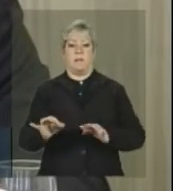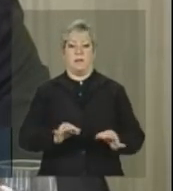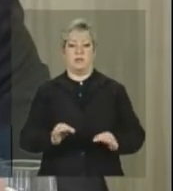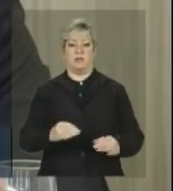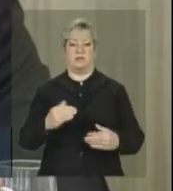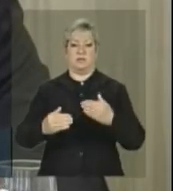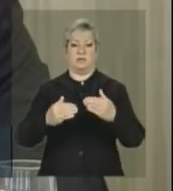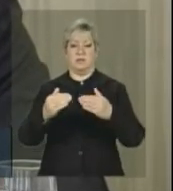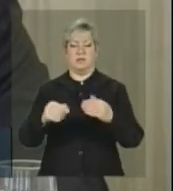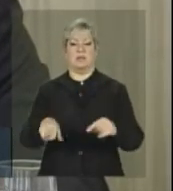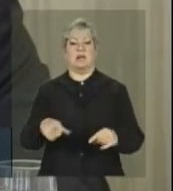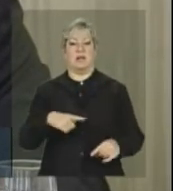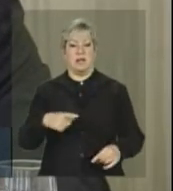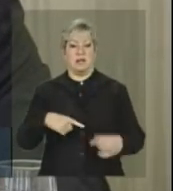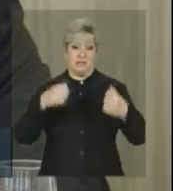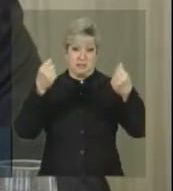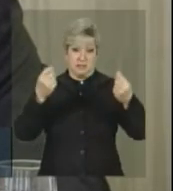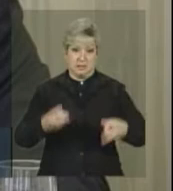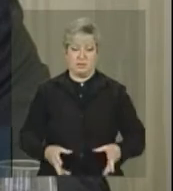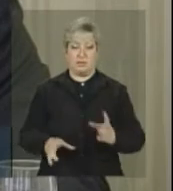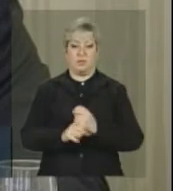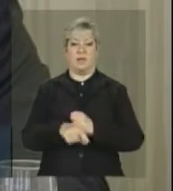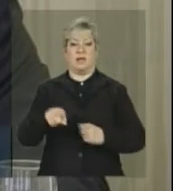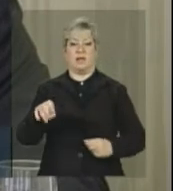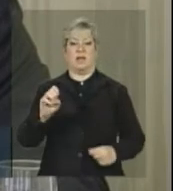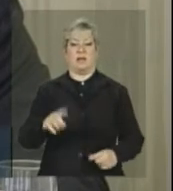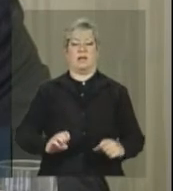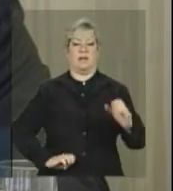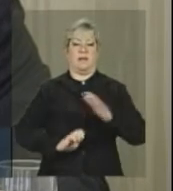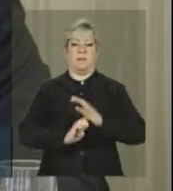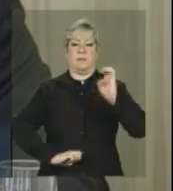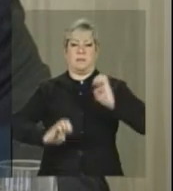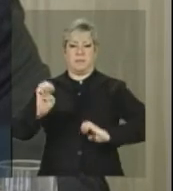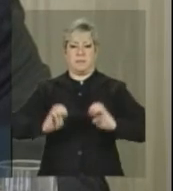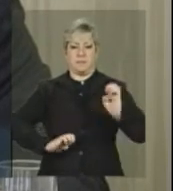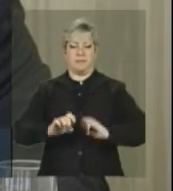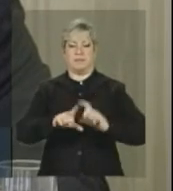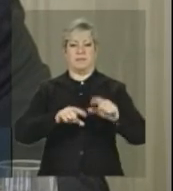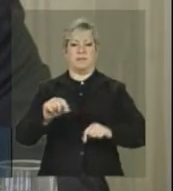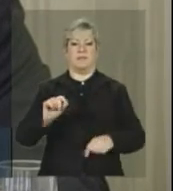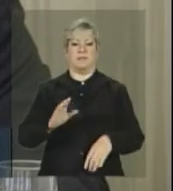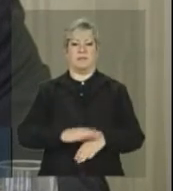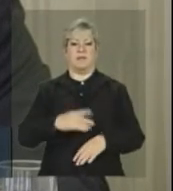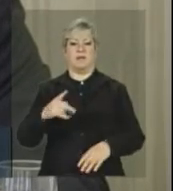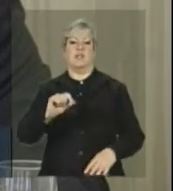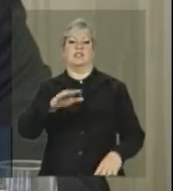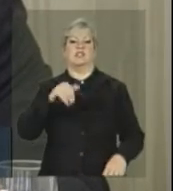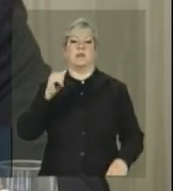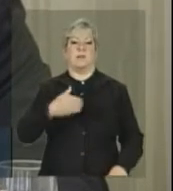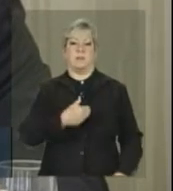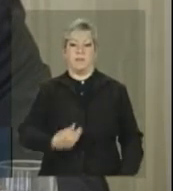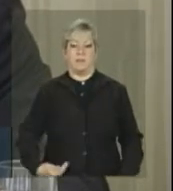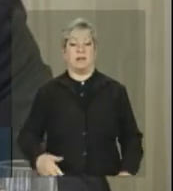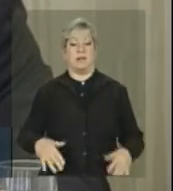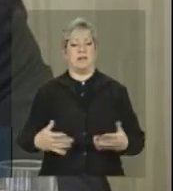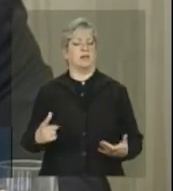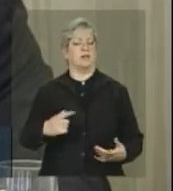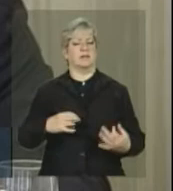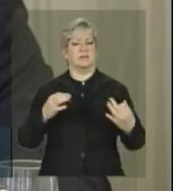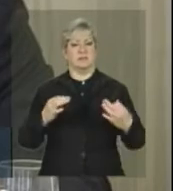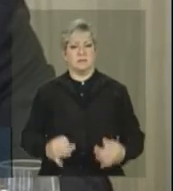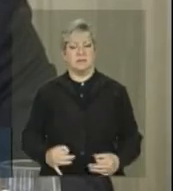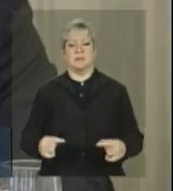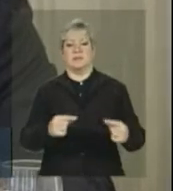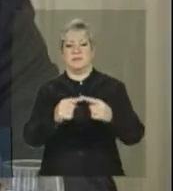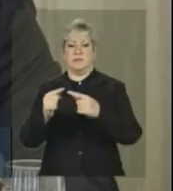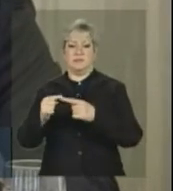e a prestação de conta feita pela empresa selecionada pela chamada pública. Então, plenamente dentro do